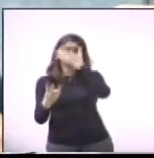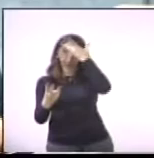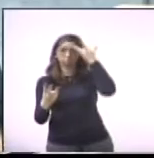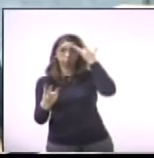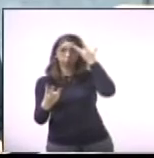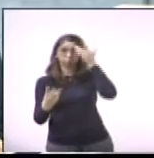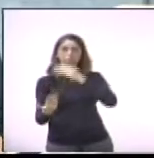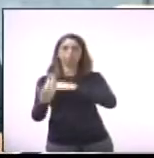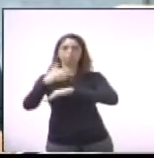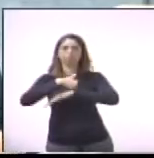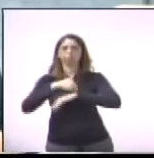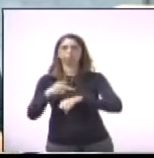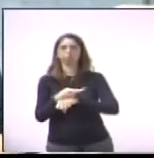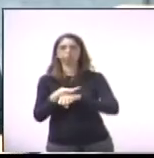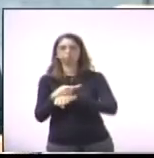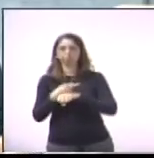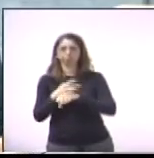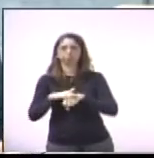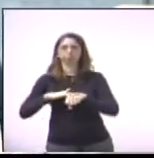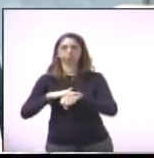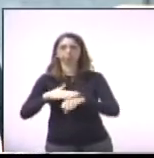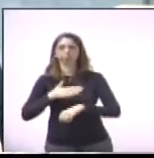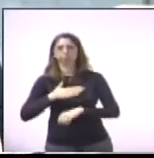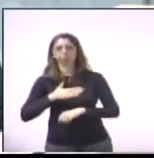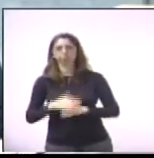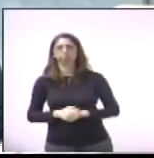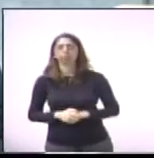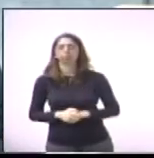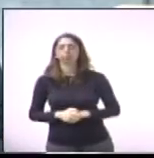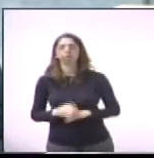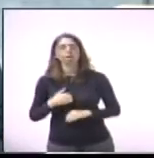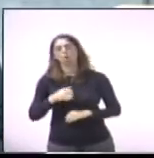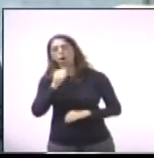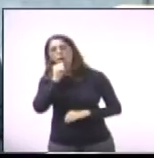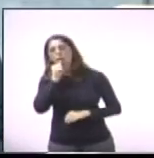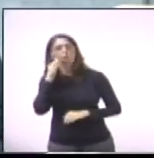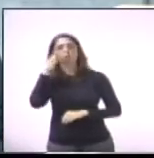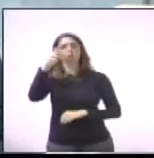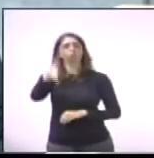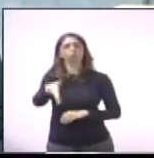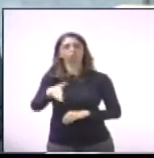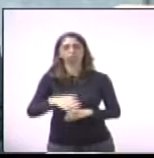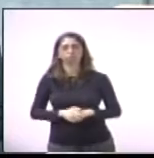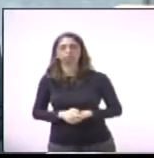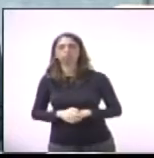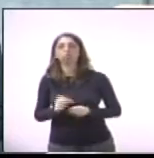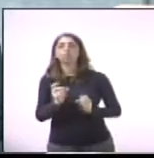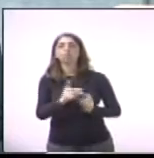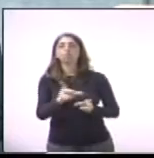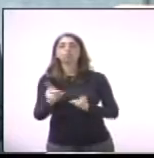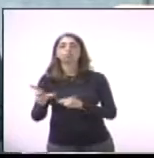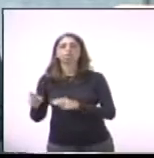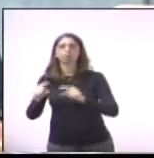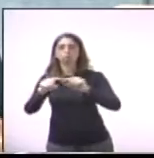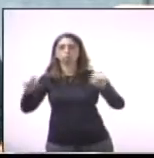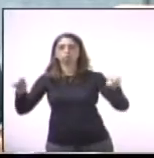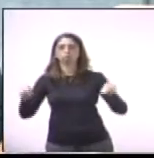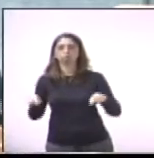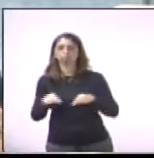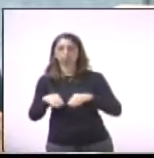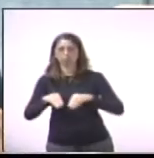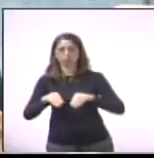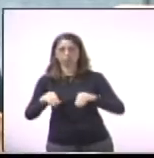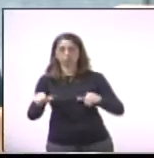Eu até vou até o local, ainda não fui, que é a venda de alguns lotes. E, na